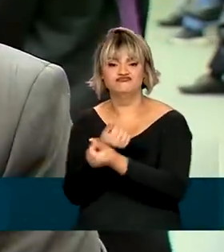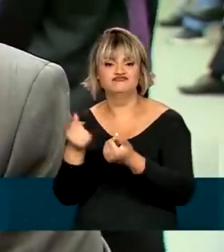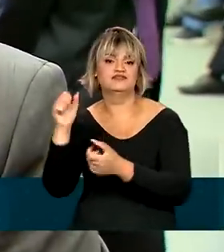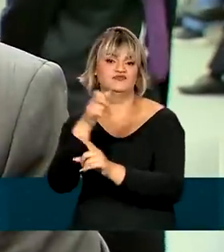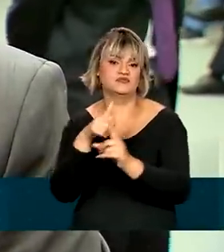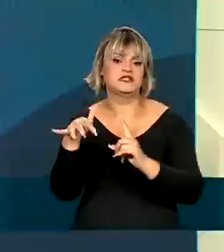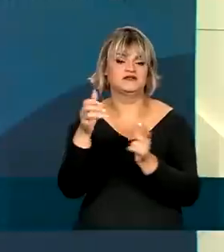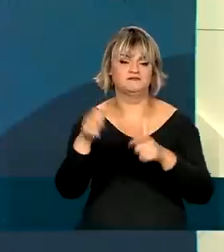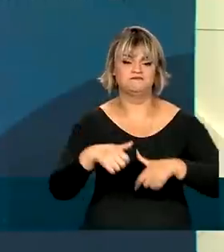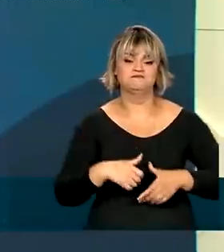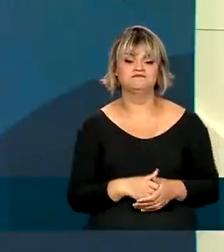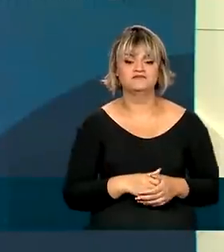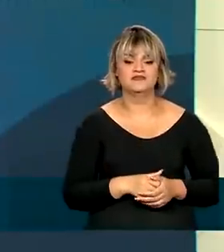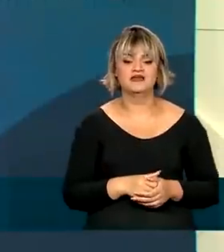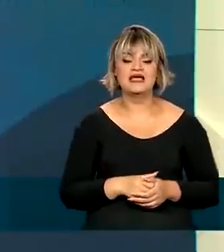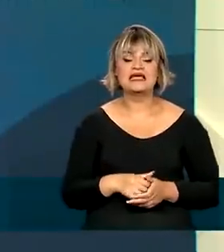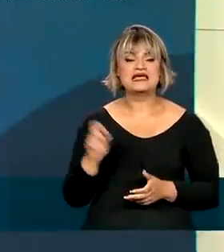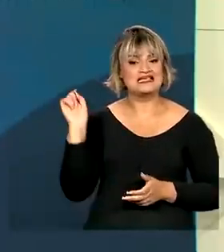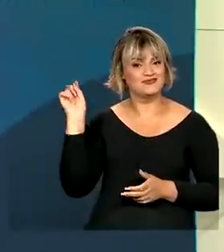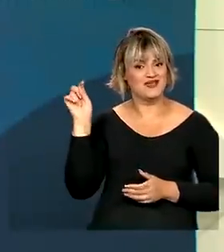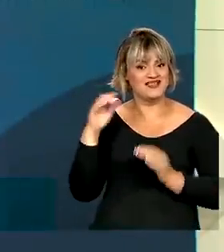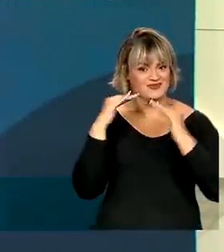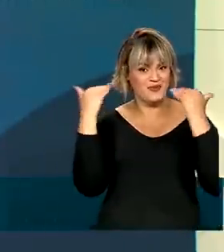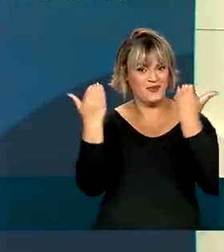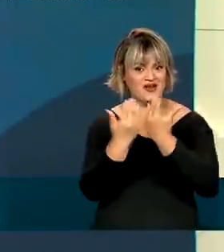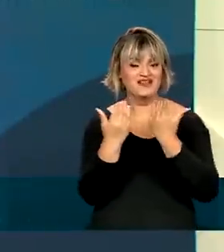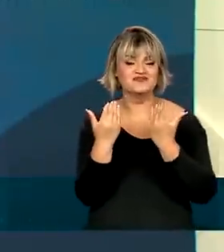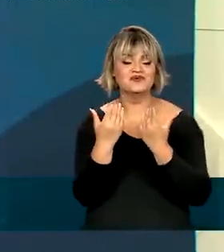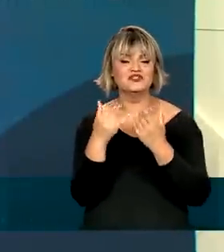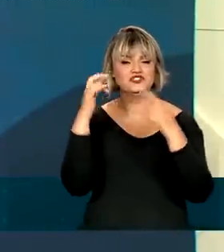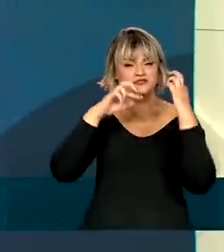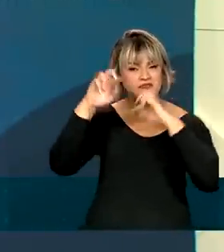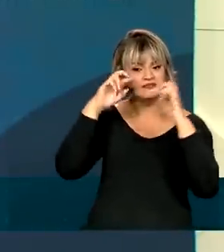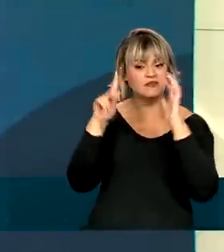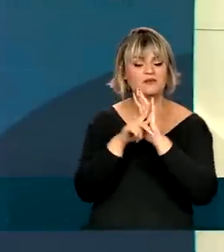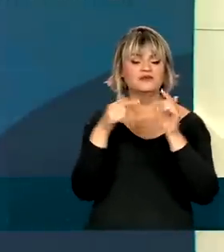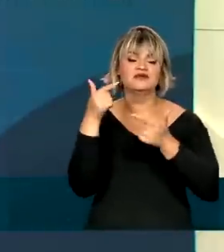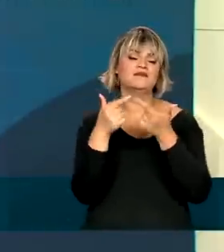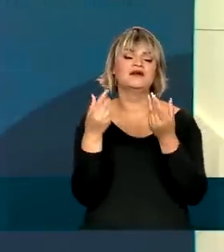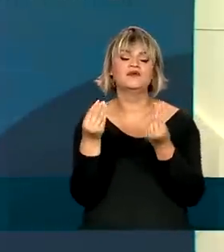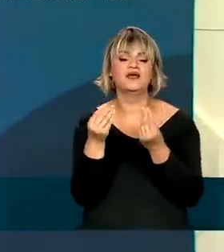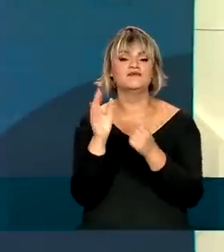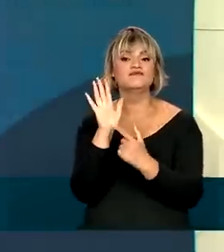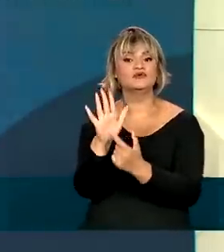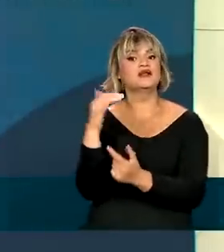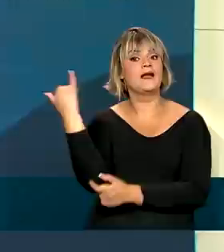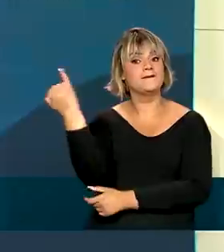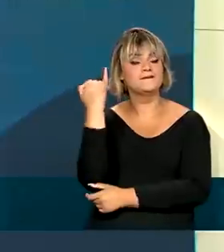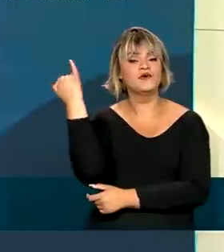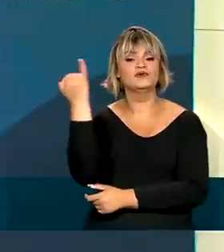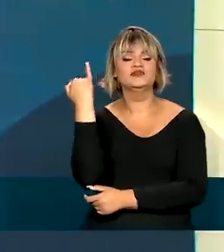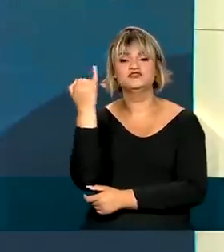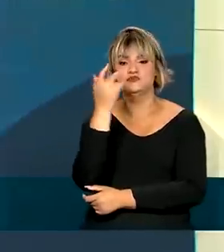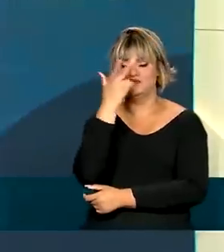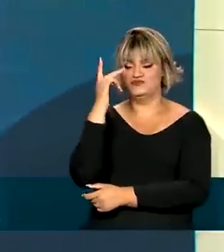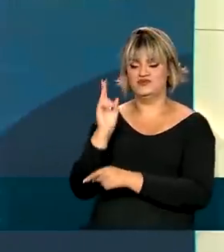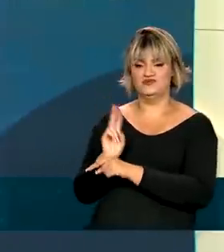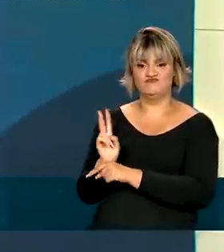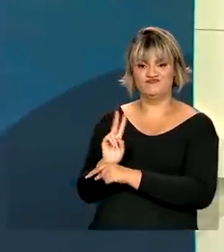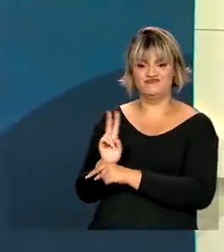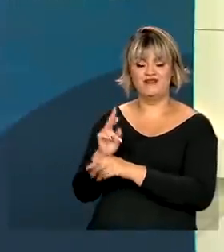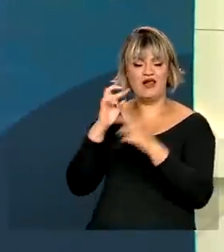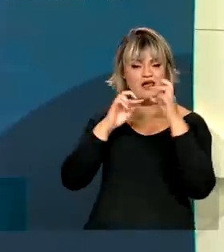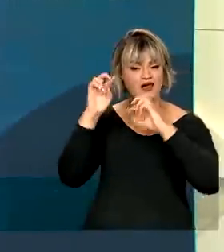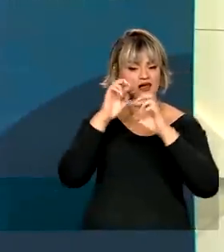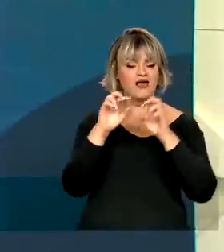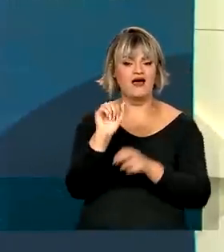sociedade brasileira. A ideia do primeiro Congresso Nacional de Inspeção do Trabalho é mostrar a importância dos auditores fiscais na